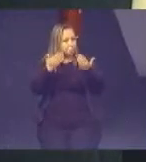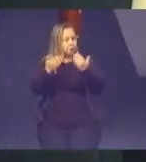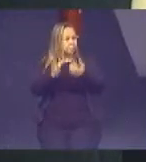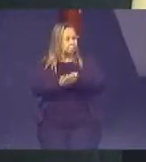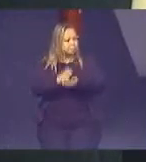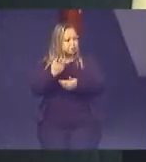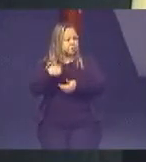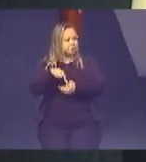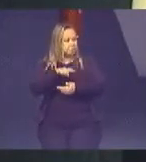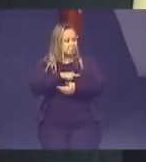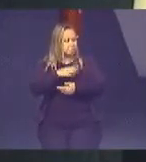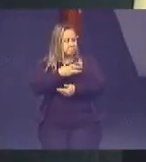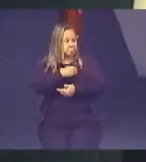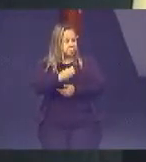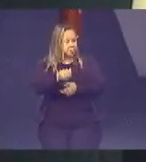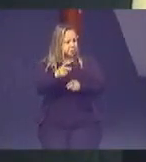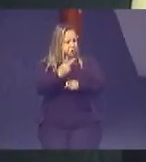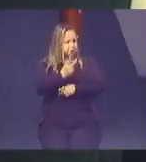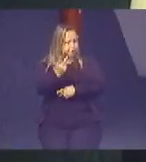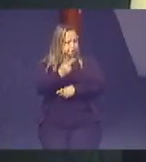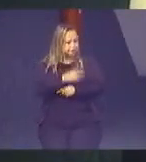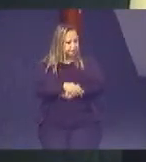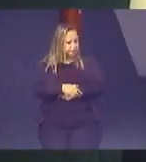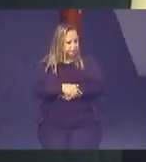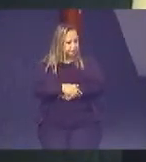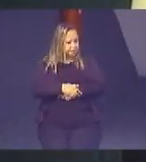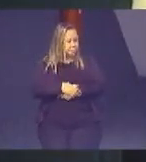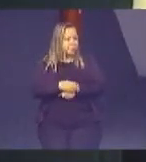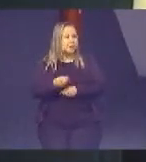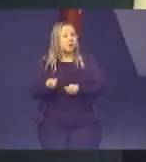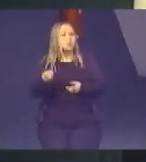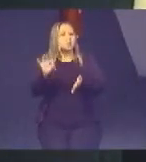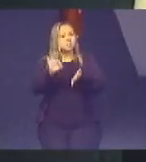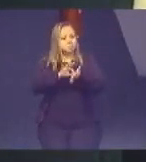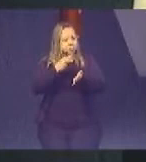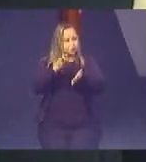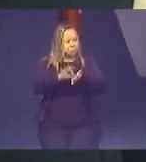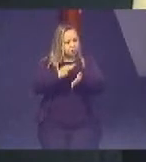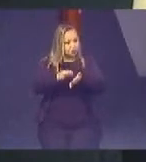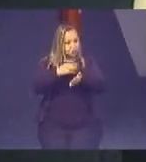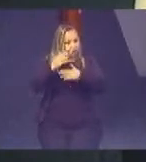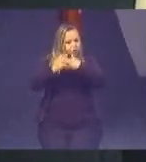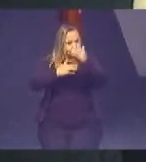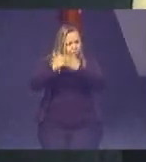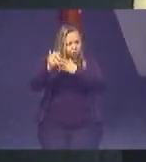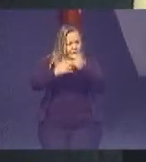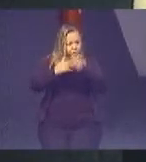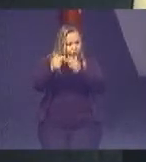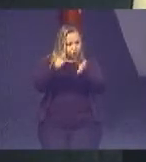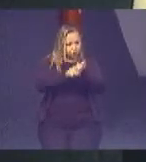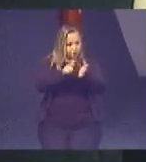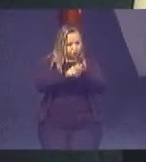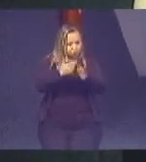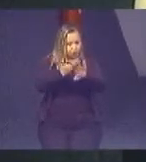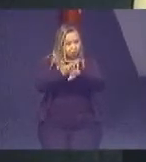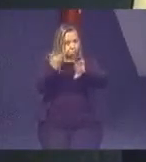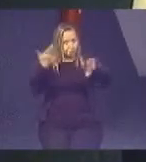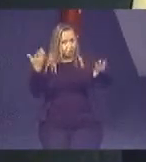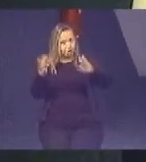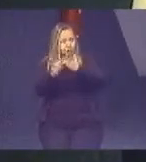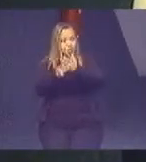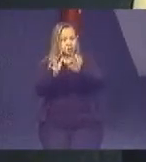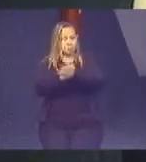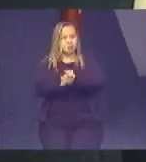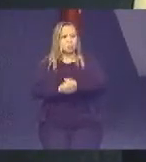nós ingressamos com a ação para ela, uma medida cautelar de afastamento do lar conjugal, e ela foi acompanhada pelo